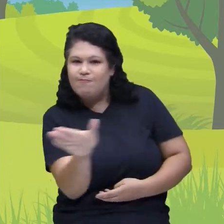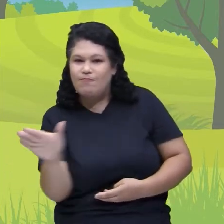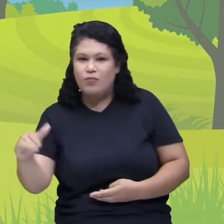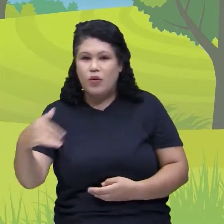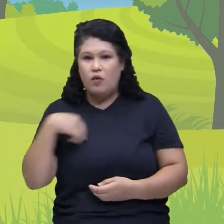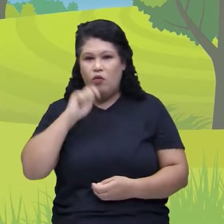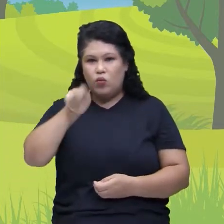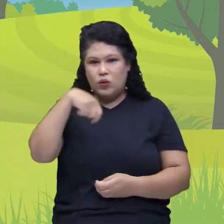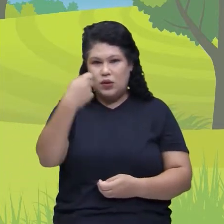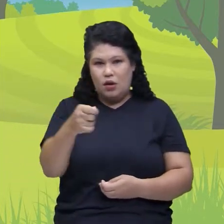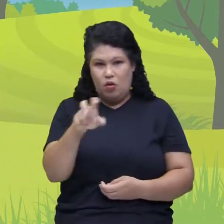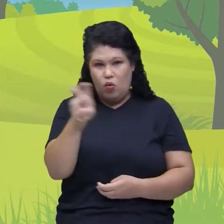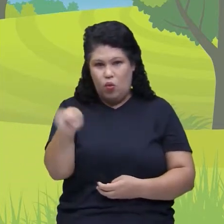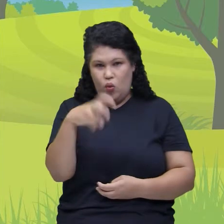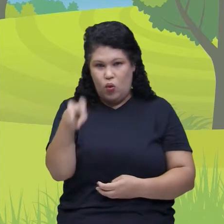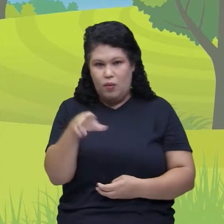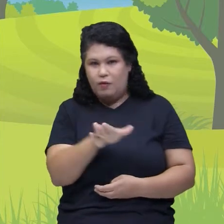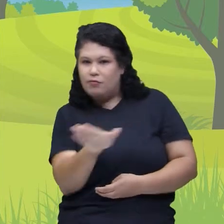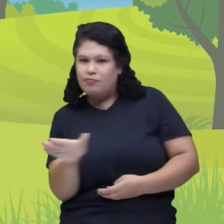eu falar cobra, zigue-zague.